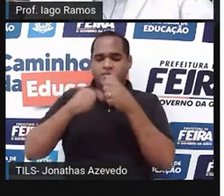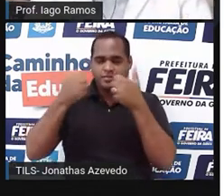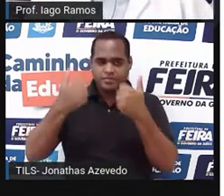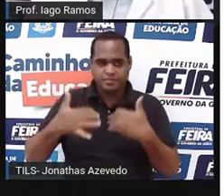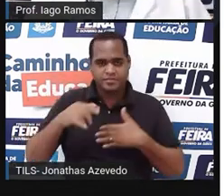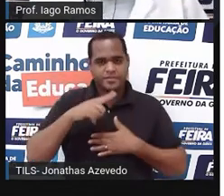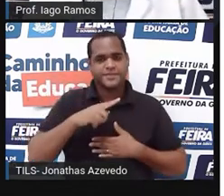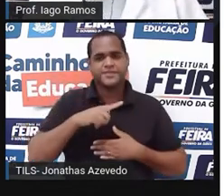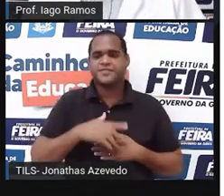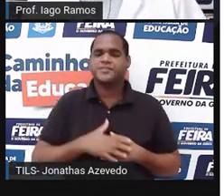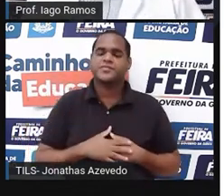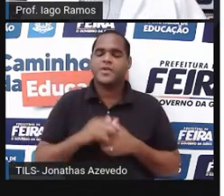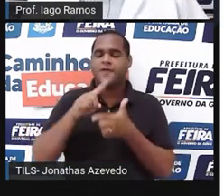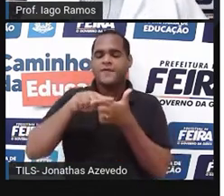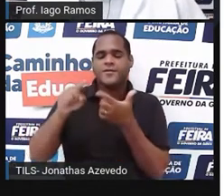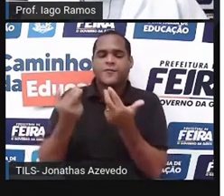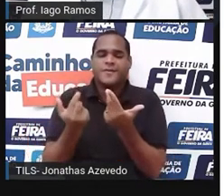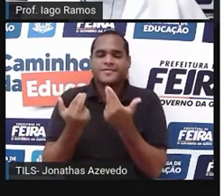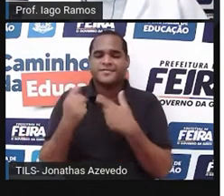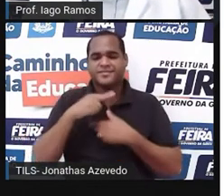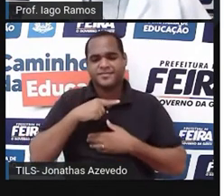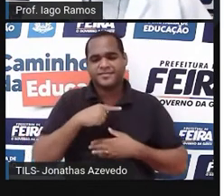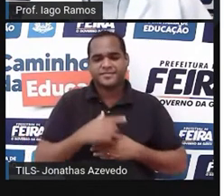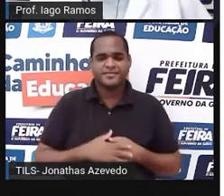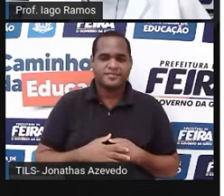divisão pelo mesmo número. Tá bom?